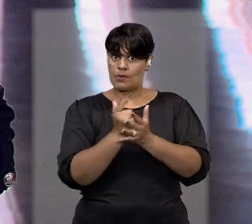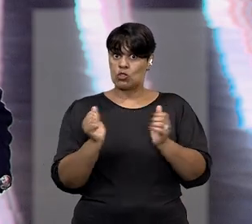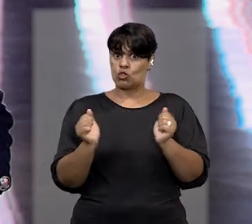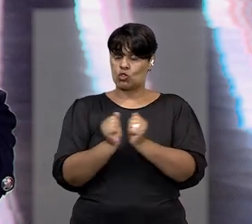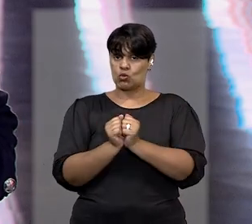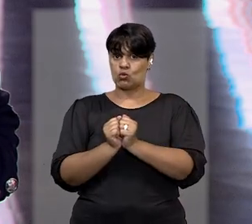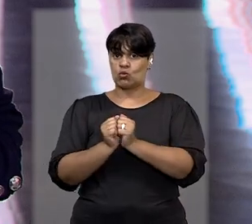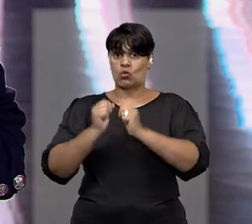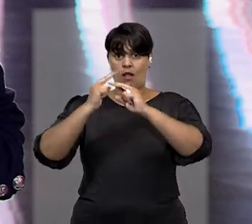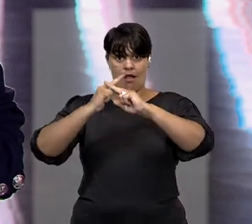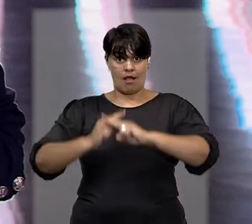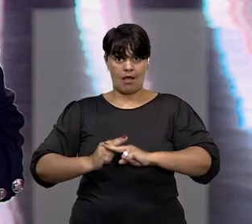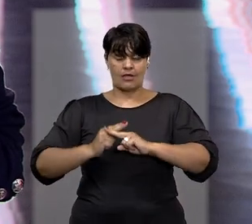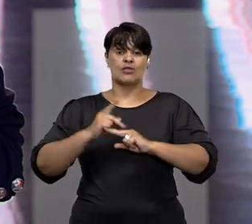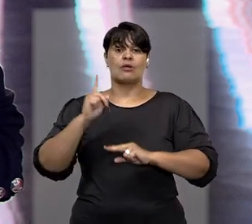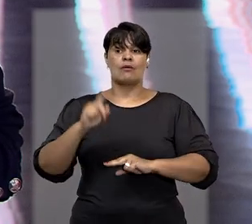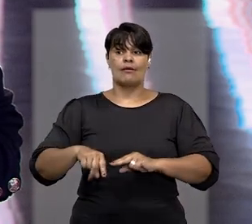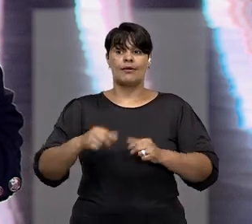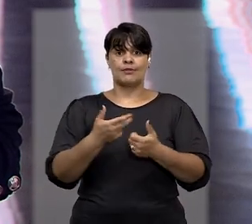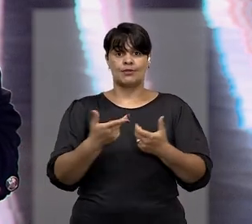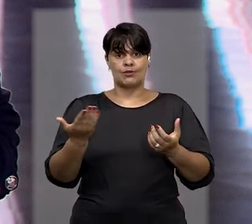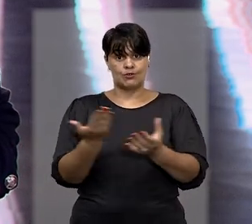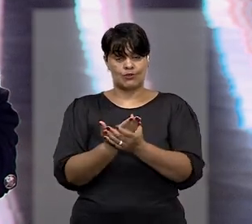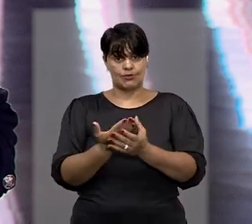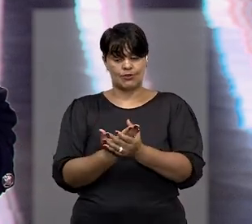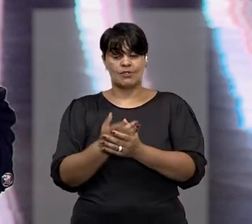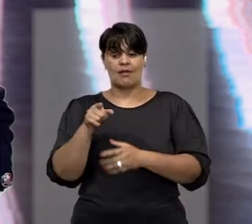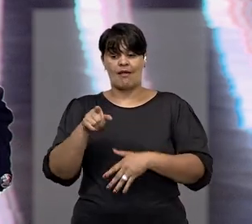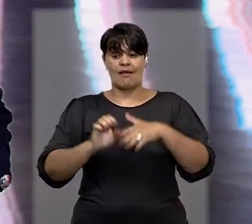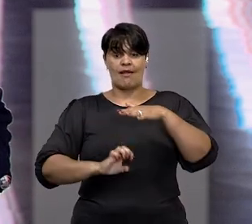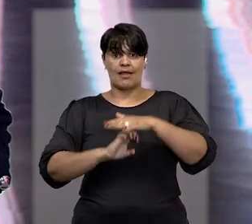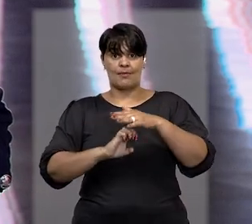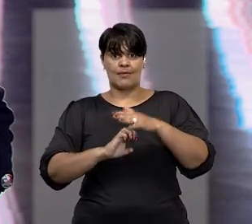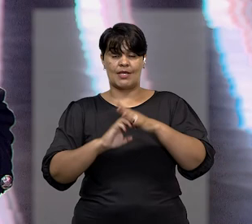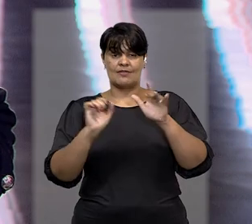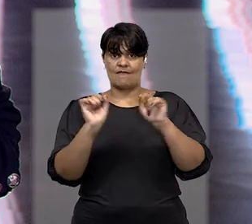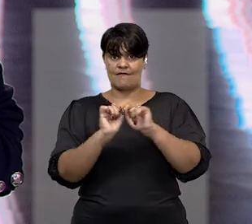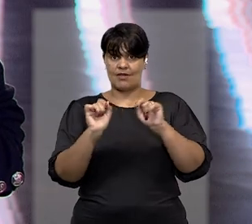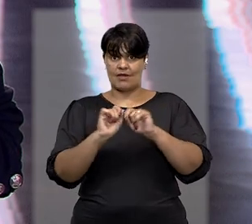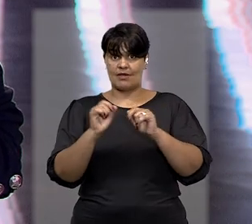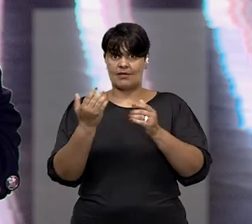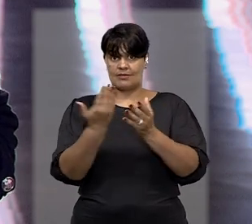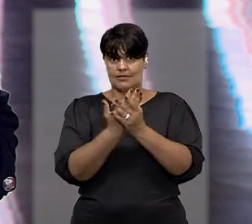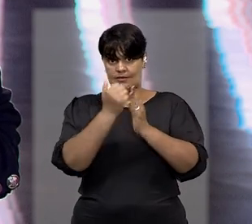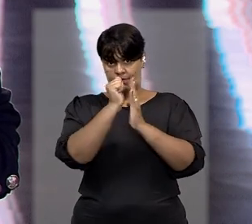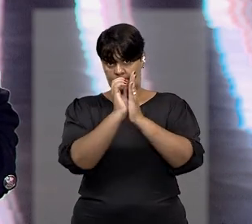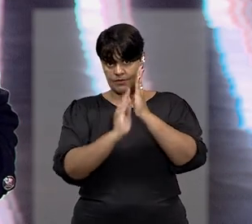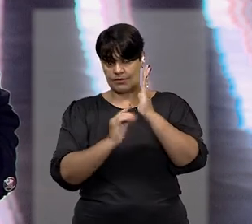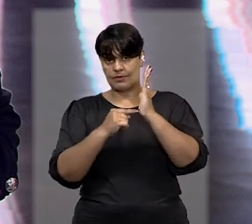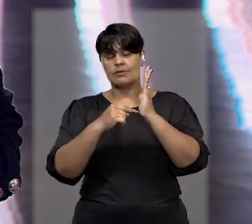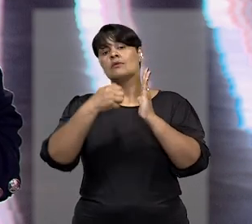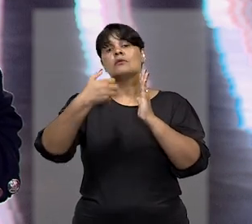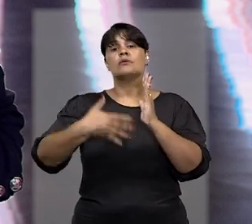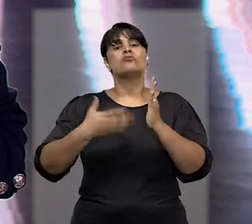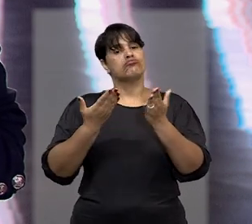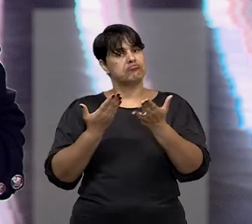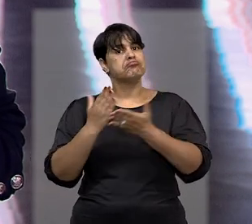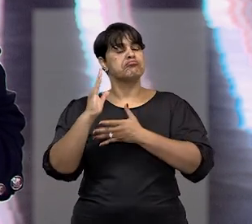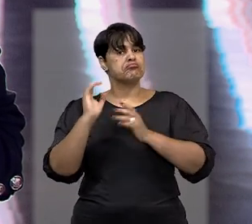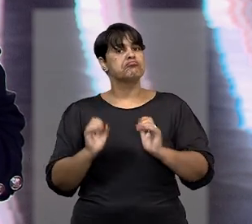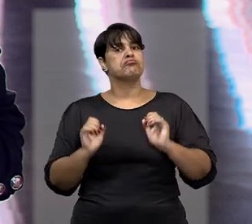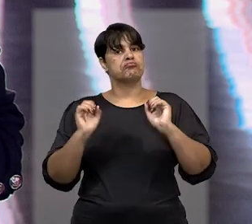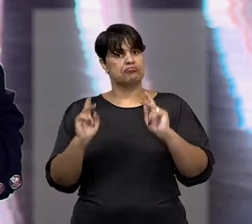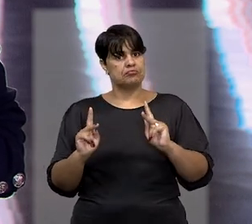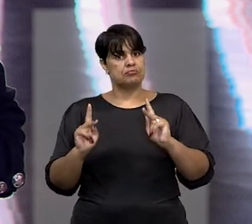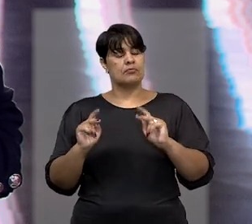extrajudicial por uma empresa que ajuizou a ação de imissão na posse, a qual foi julgada procedente. Na